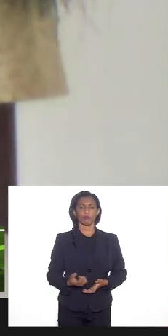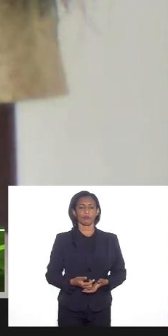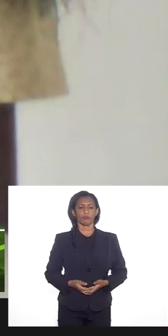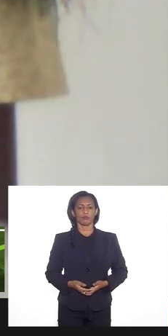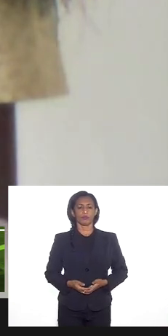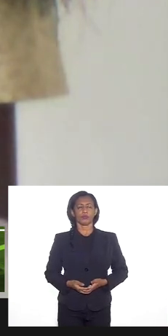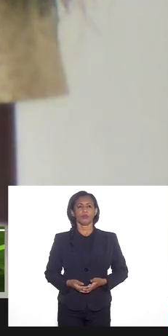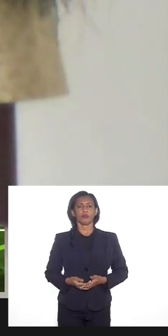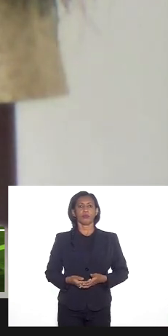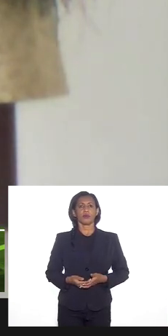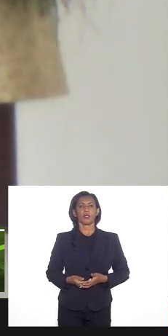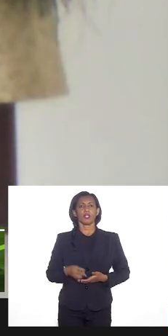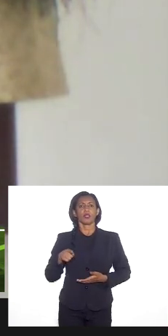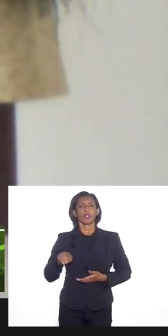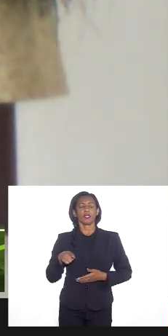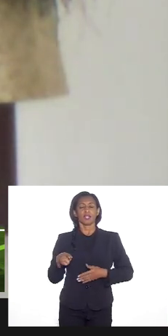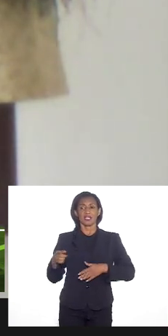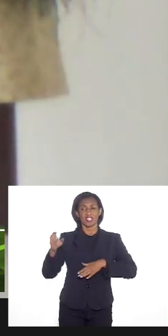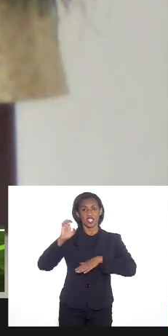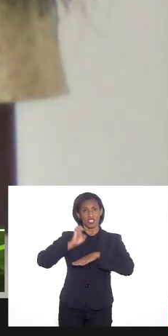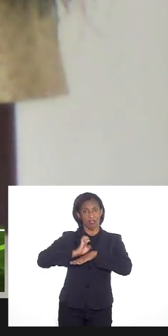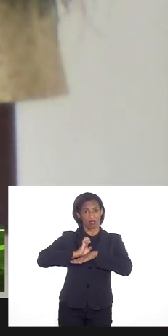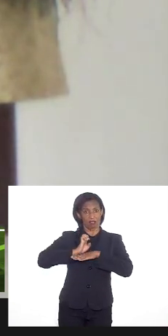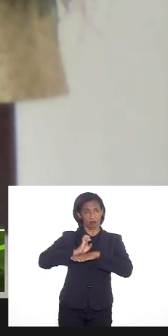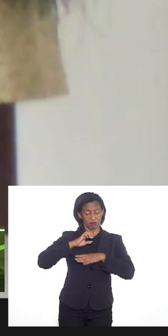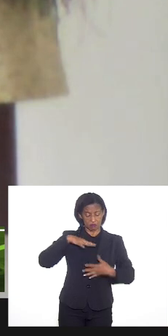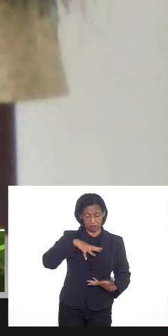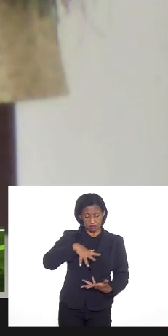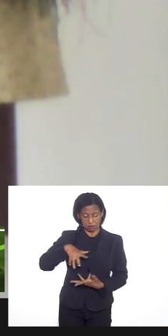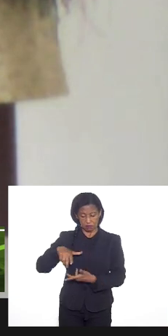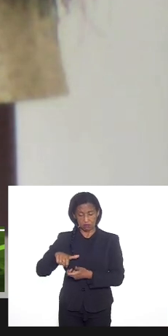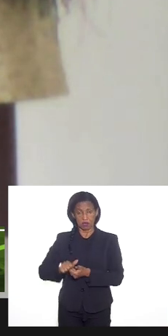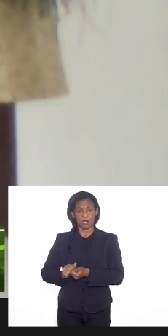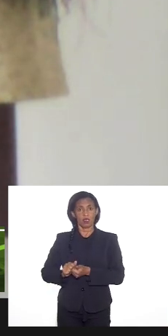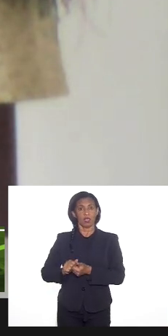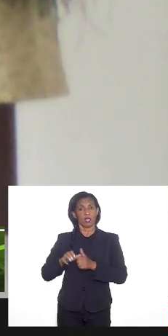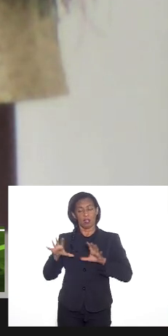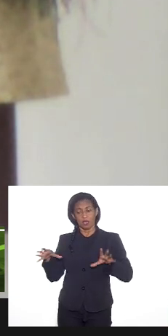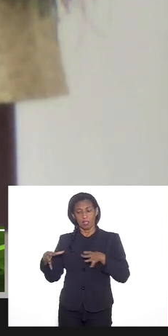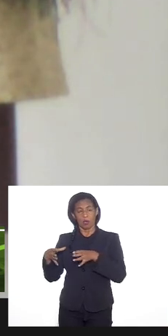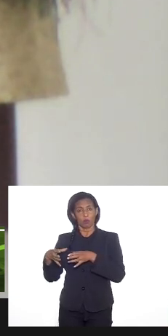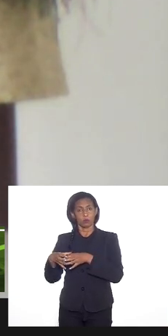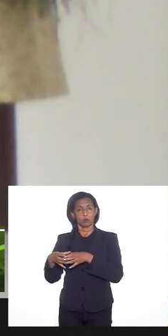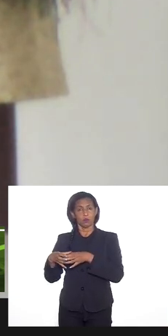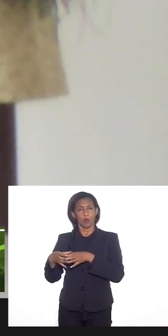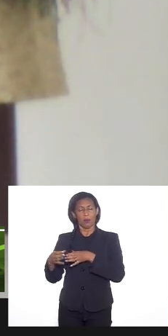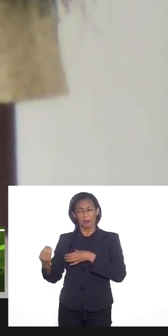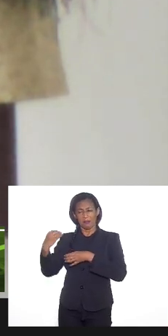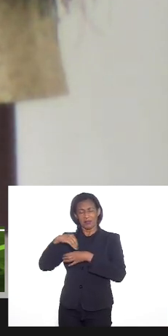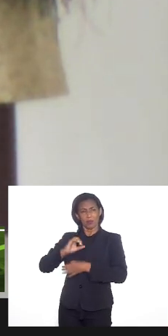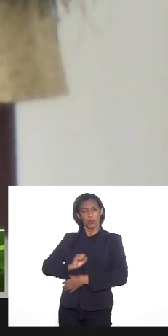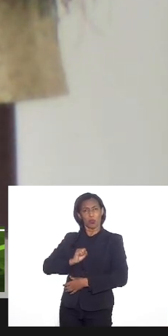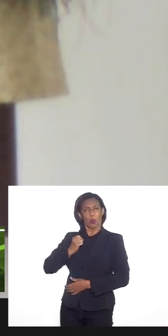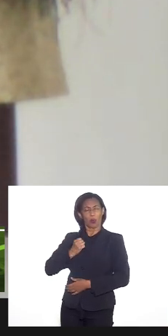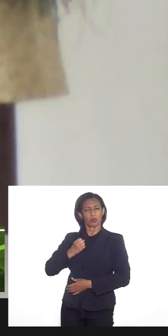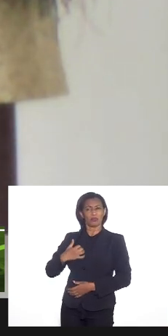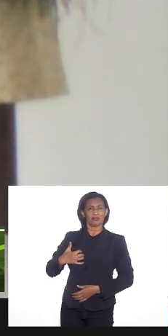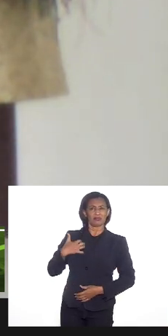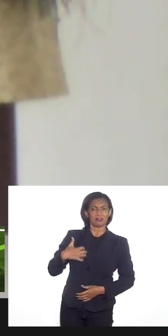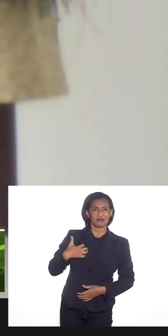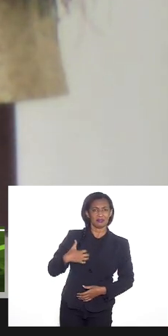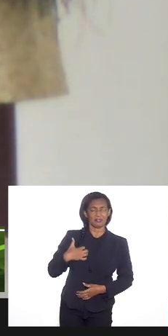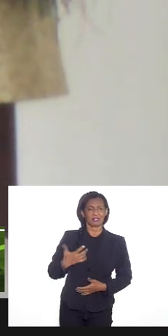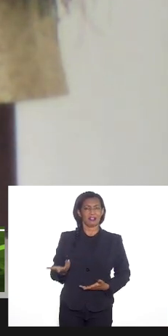na estrutura desse Estado-nação, permeado pela colonialidade, com elementos do ódio, da raiva, da